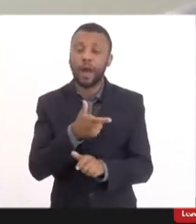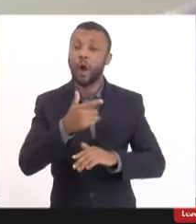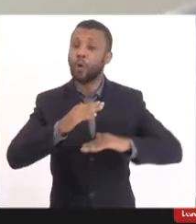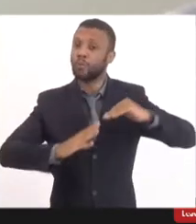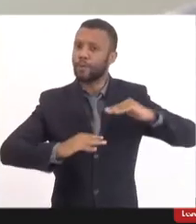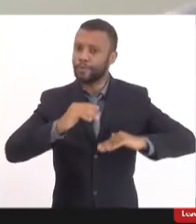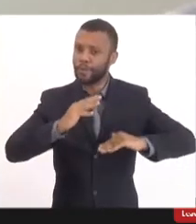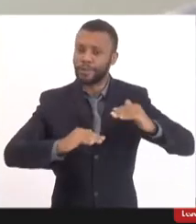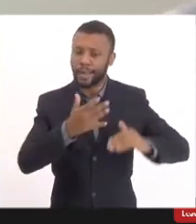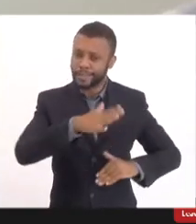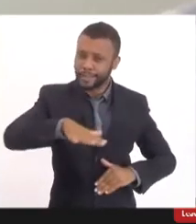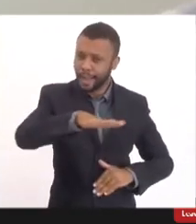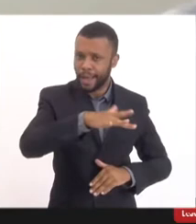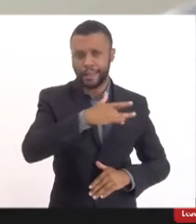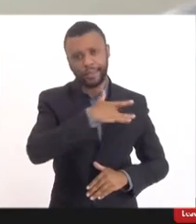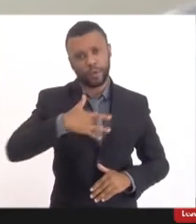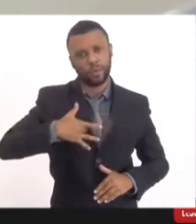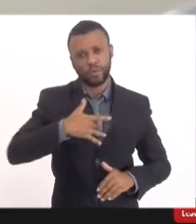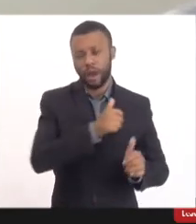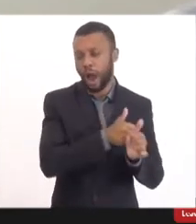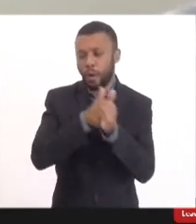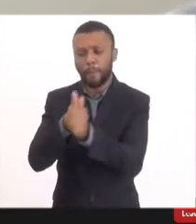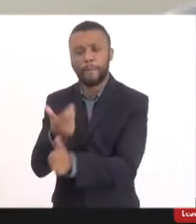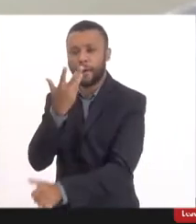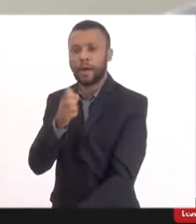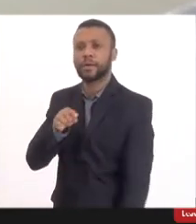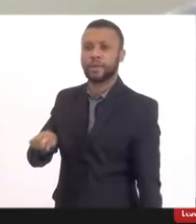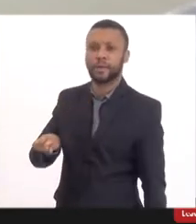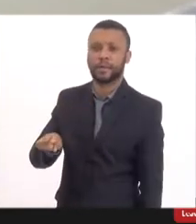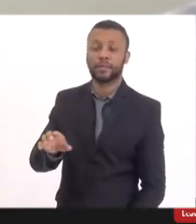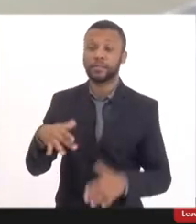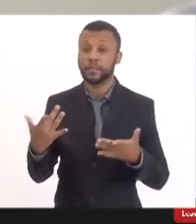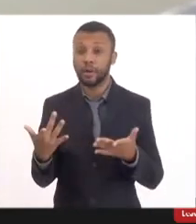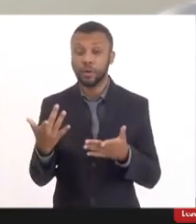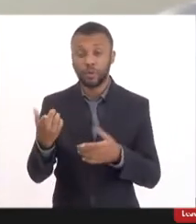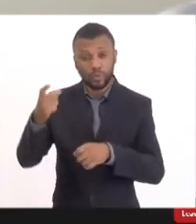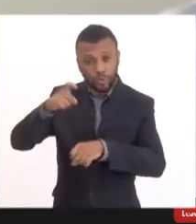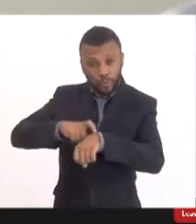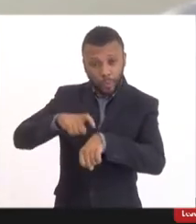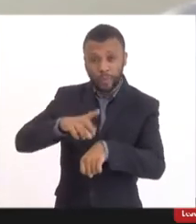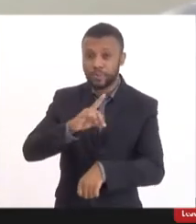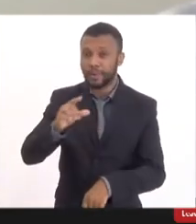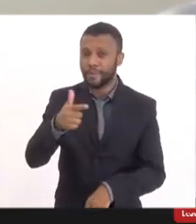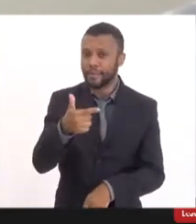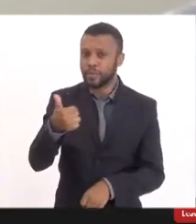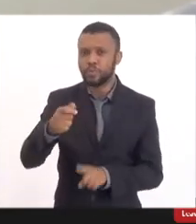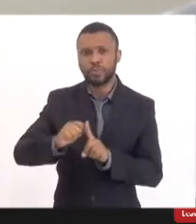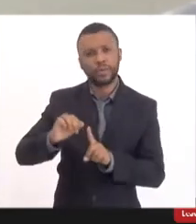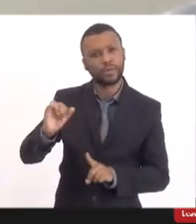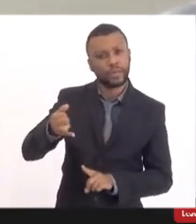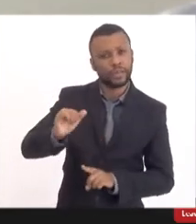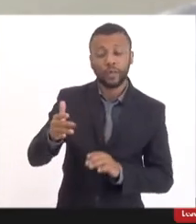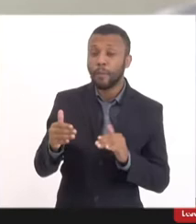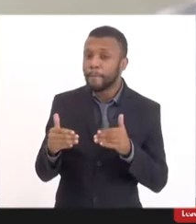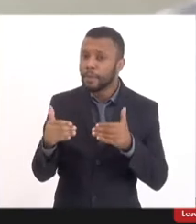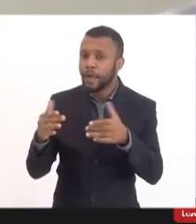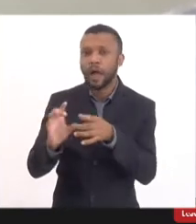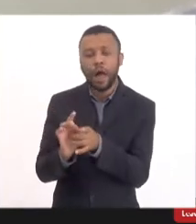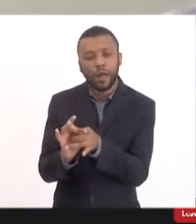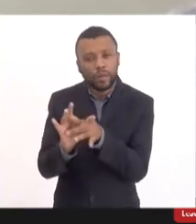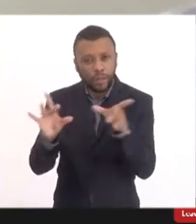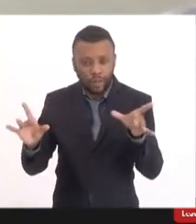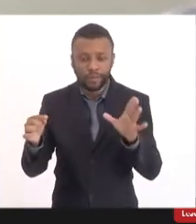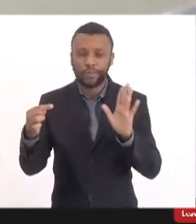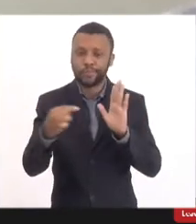Das vacinas autorizadas, no dia 21 de janeiro, Ministério autorizou, mediante Anvisa,